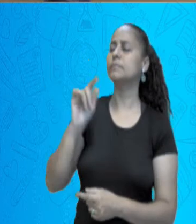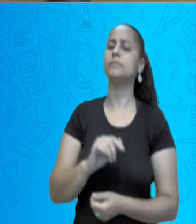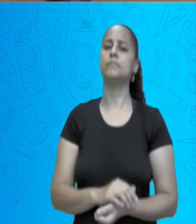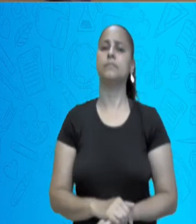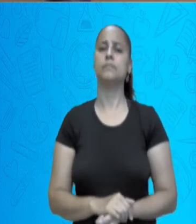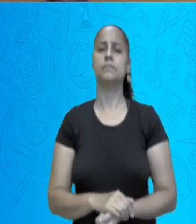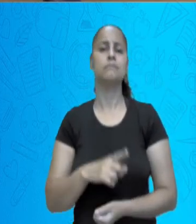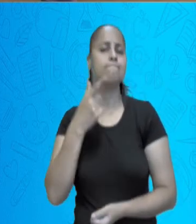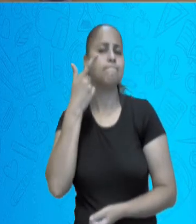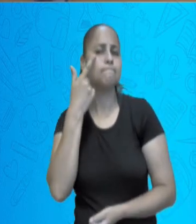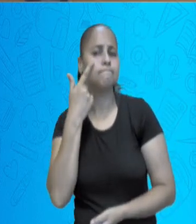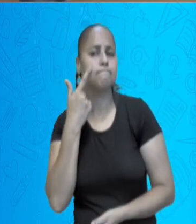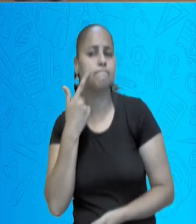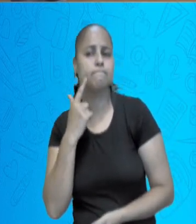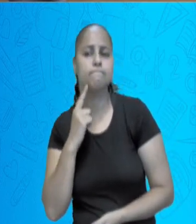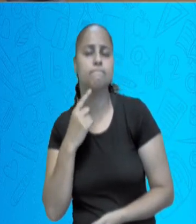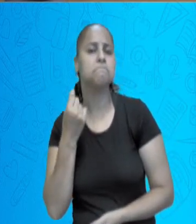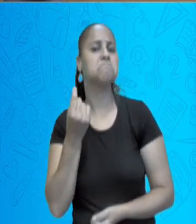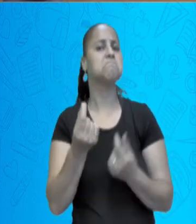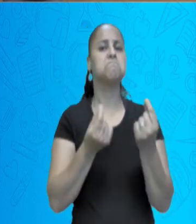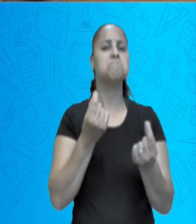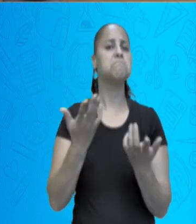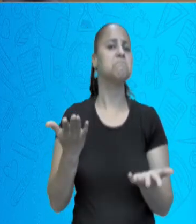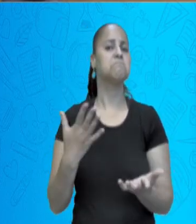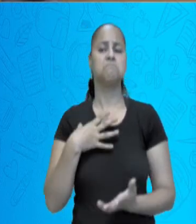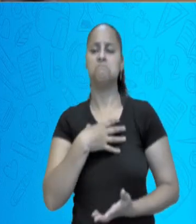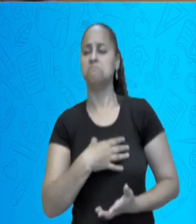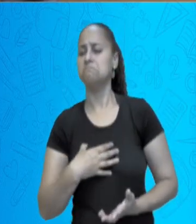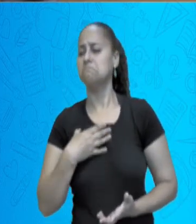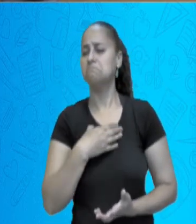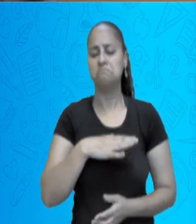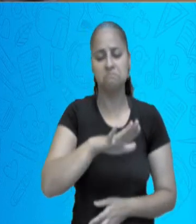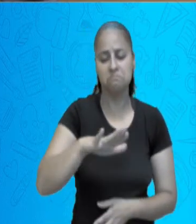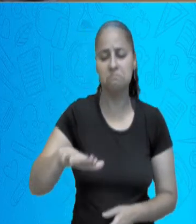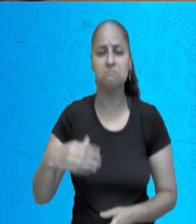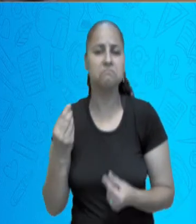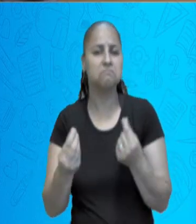Essa lágrima escorrendo do olho dessa criança.